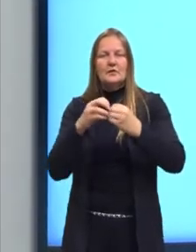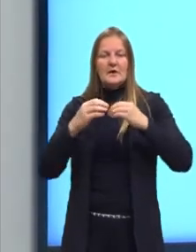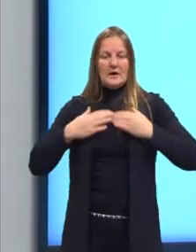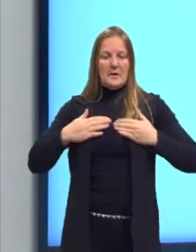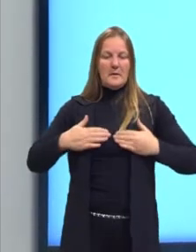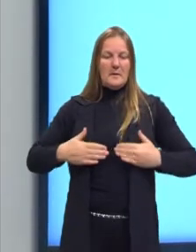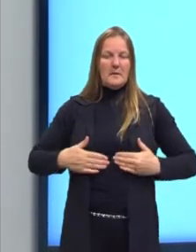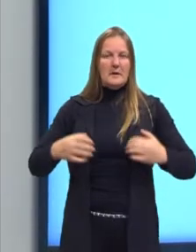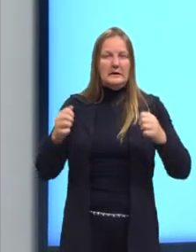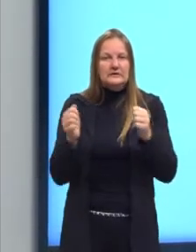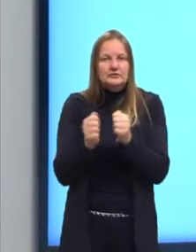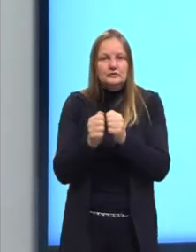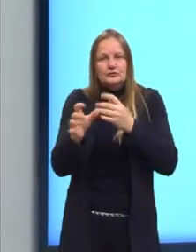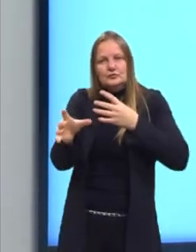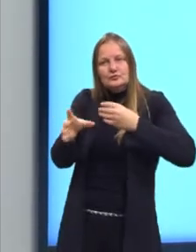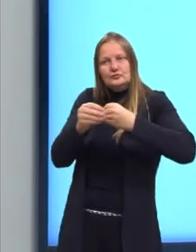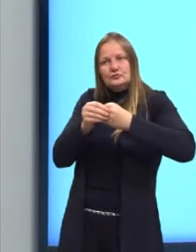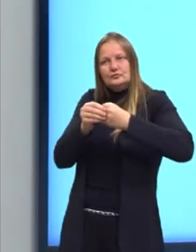anatomicamente.